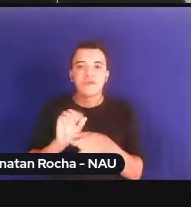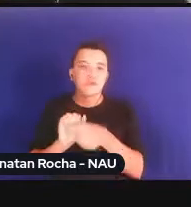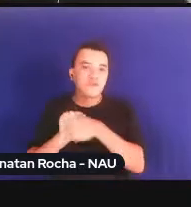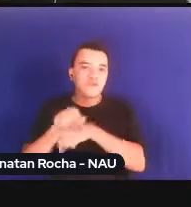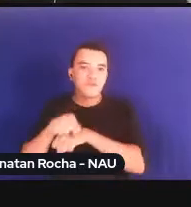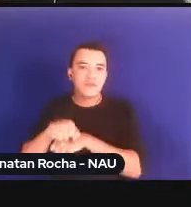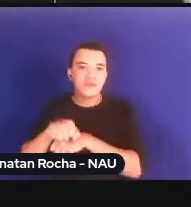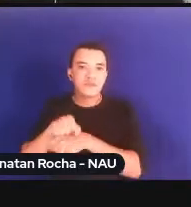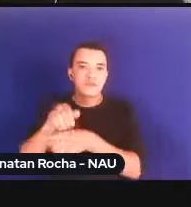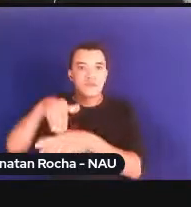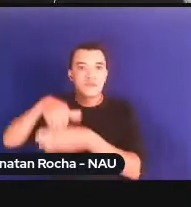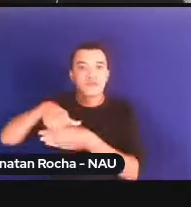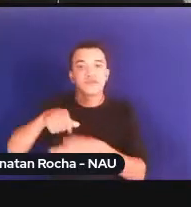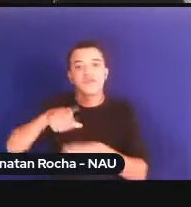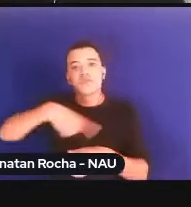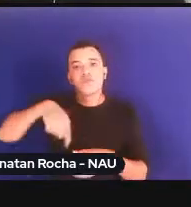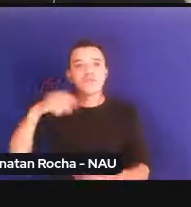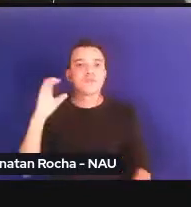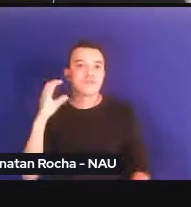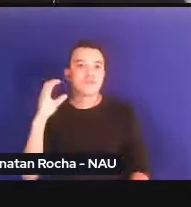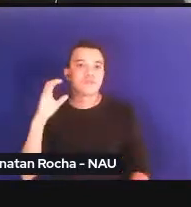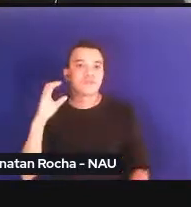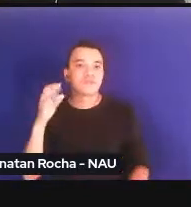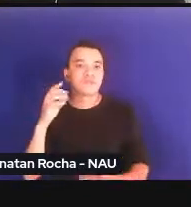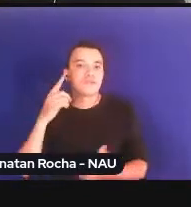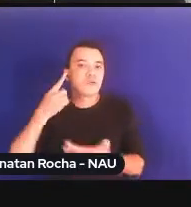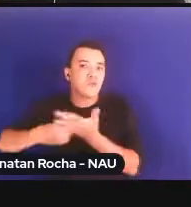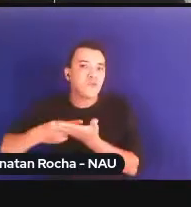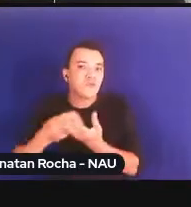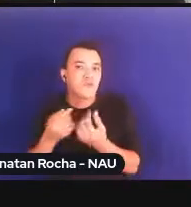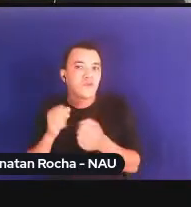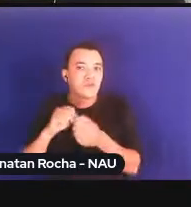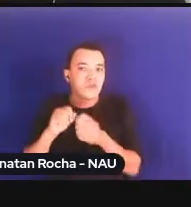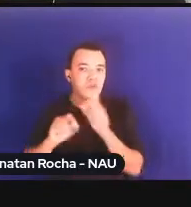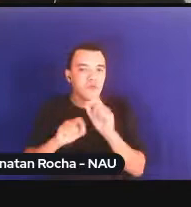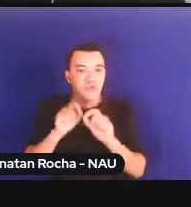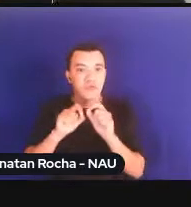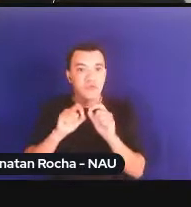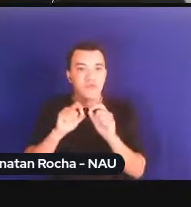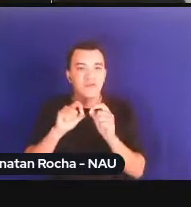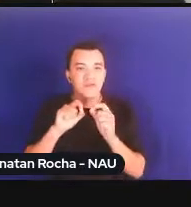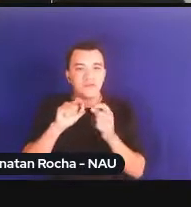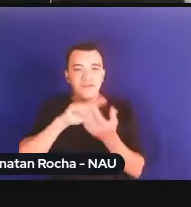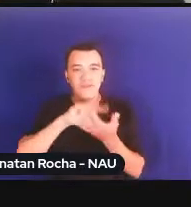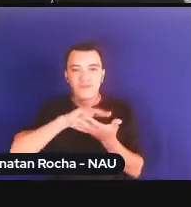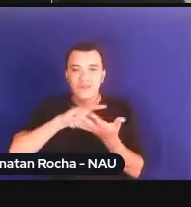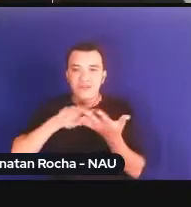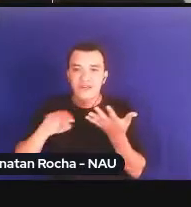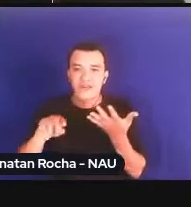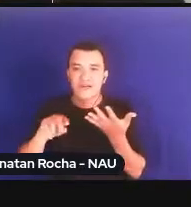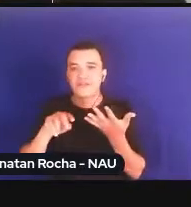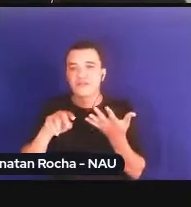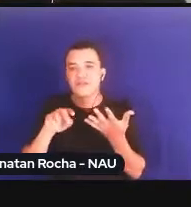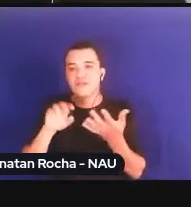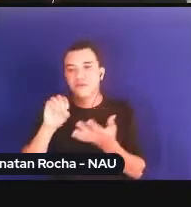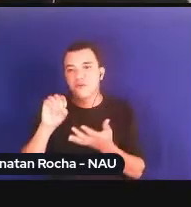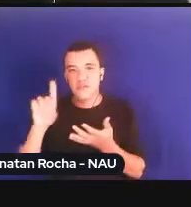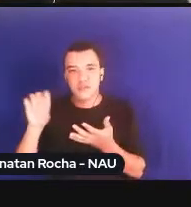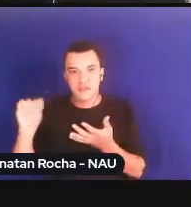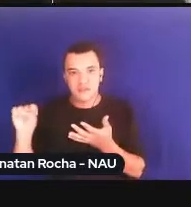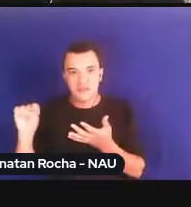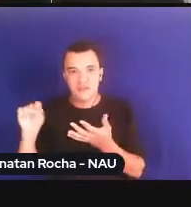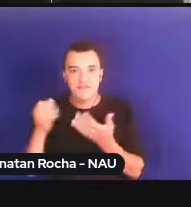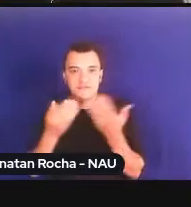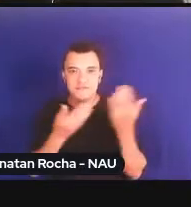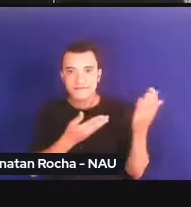como cientistas com os diversos objetivos para o desenvolvimento sustentável. Eu fico aqui a